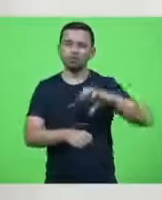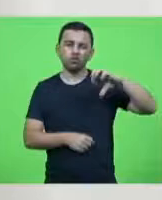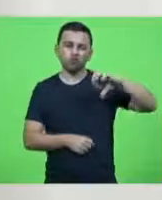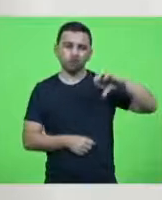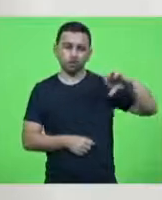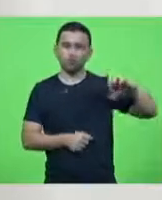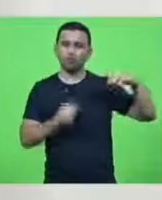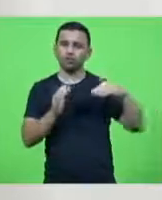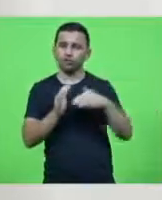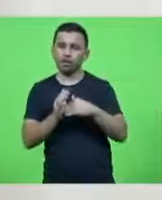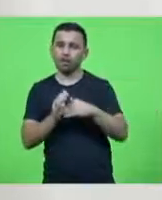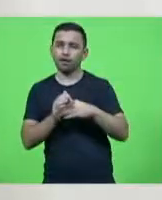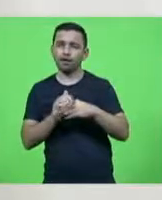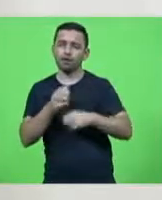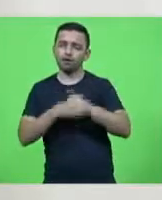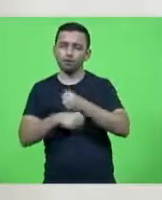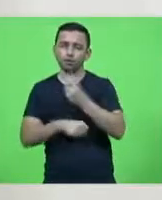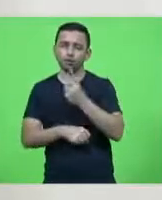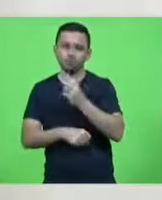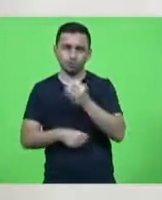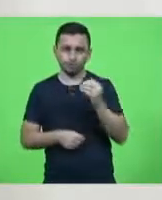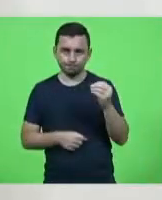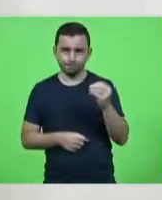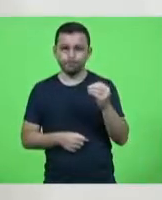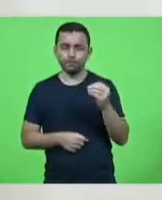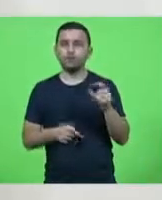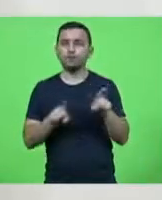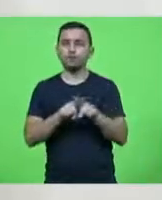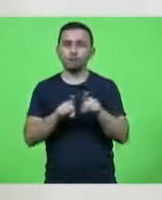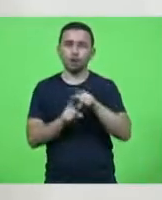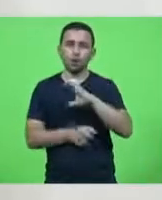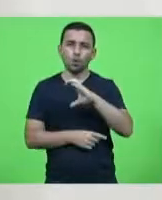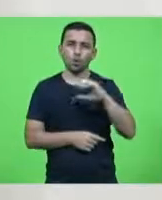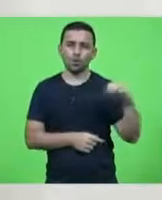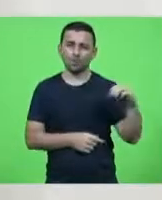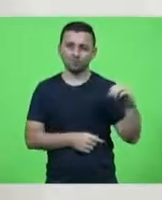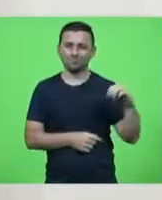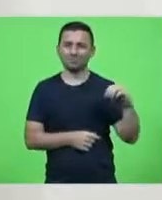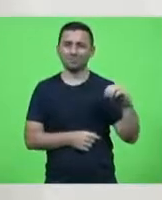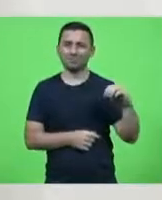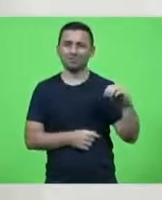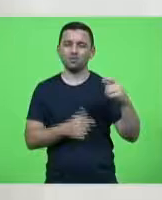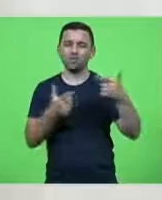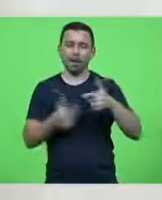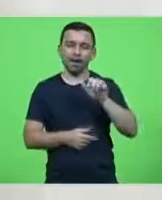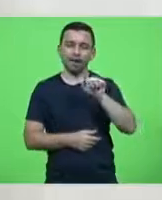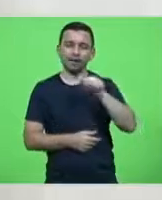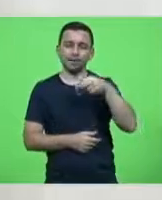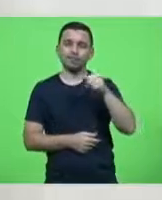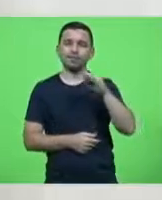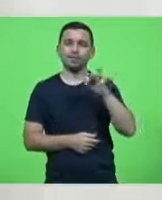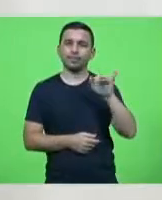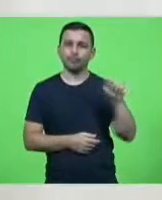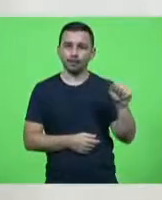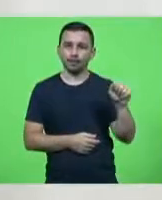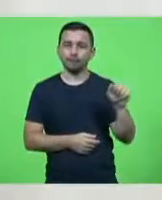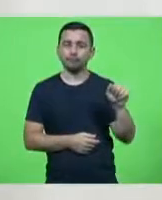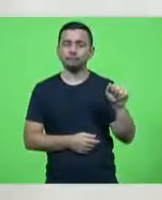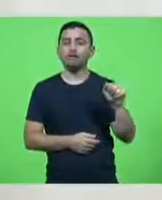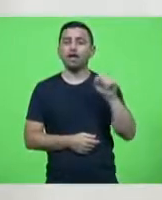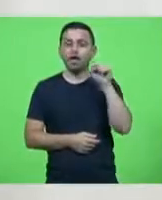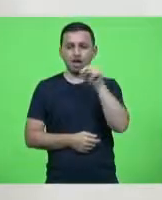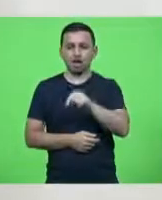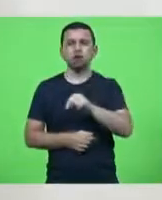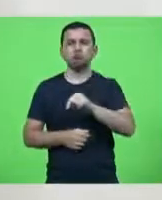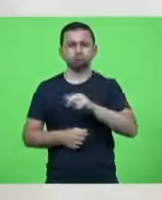e 2000. E também a Cooperativa de Identificação Rural, a Nita Garibaldi, a Sergal. Essa sim, por um